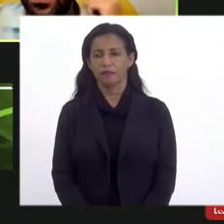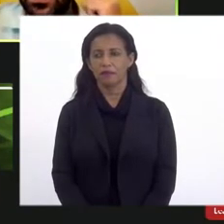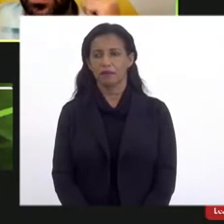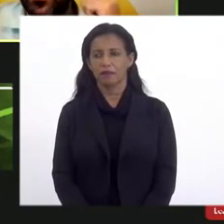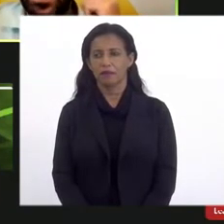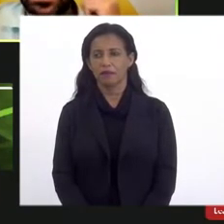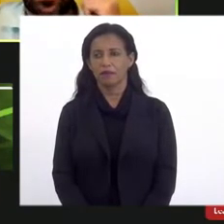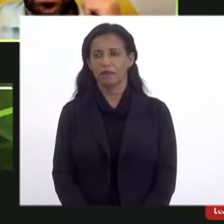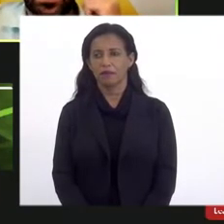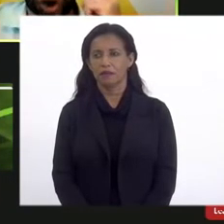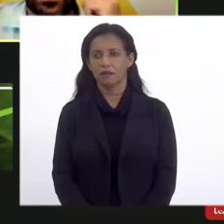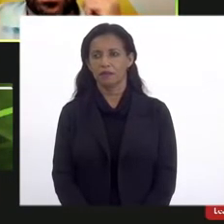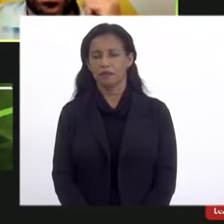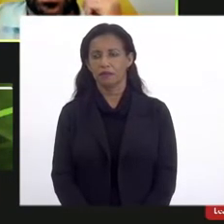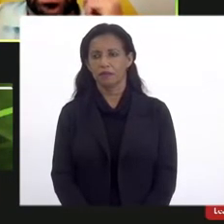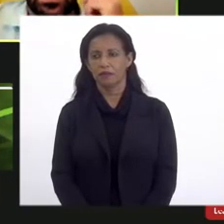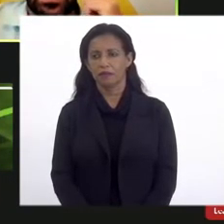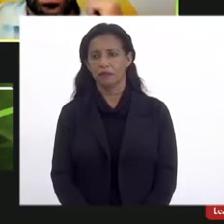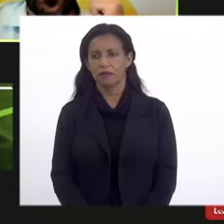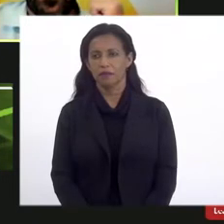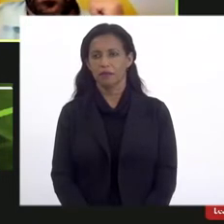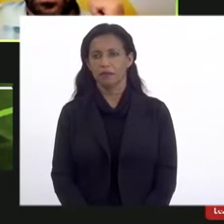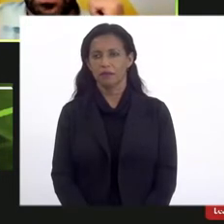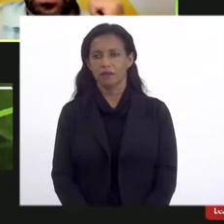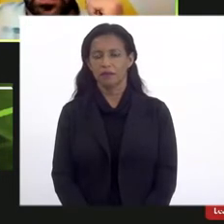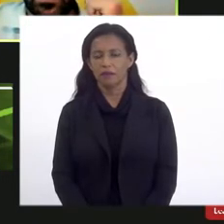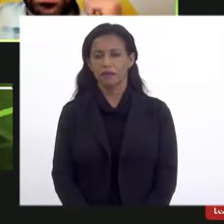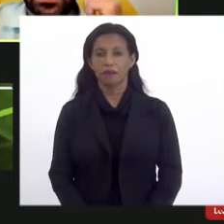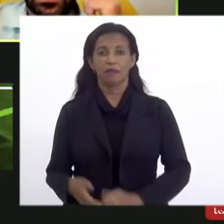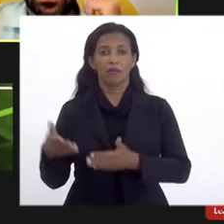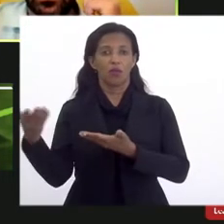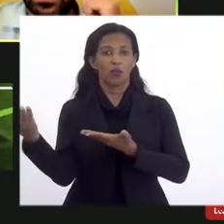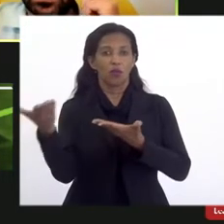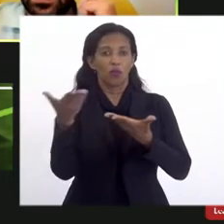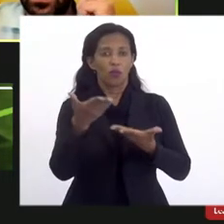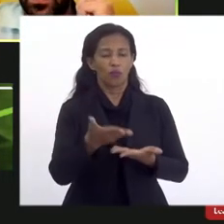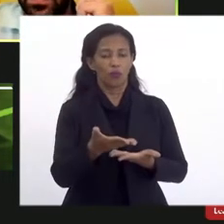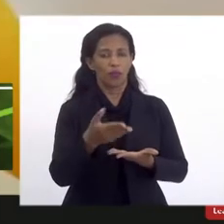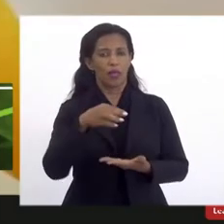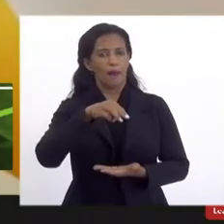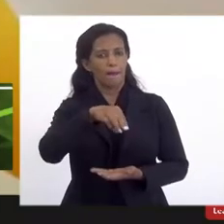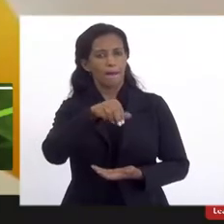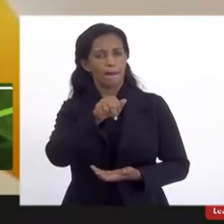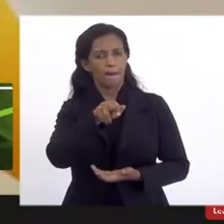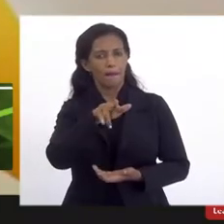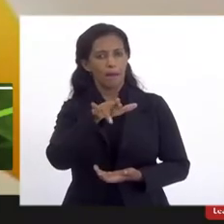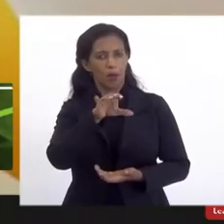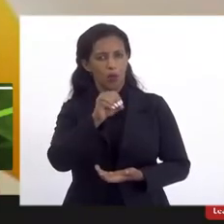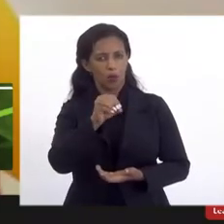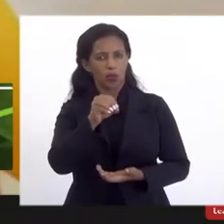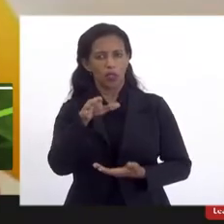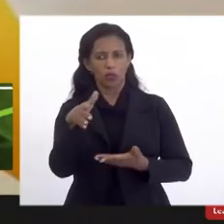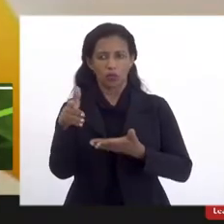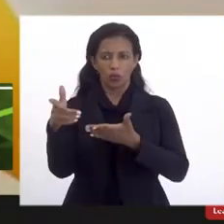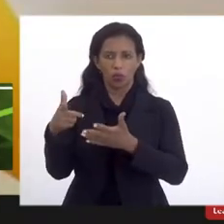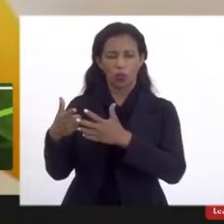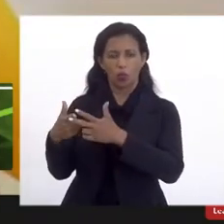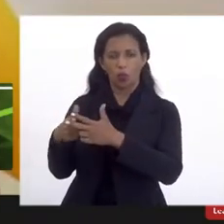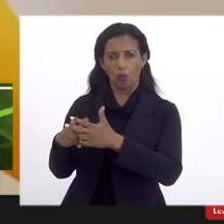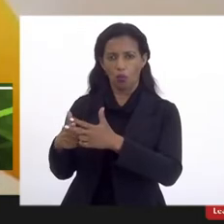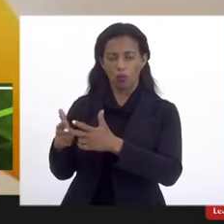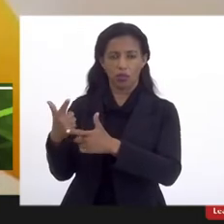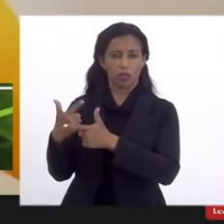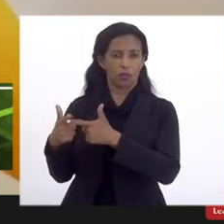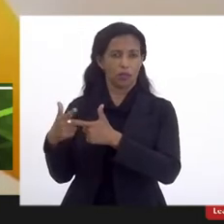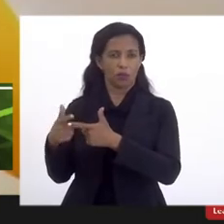Bom, deputado Luiz, eu vou passar a palavra aqui para o Maurício, representante do DCA da UESO, enquanto Vossa Excelência tenta corrigir aí o